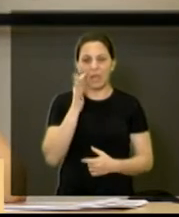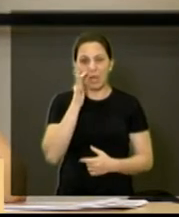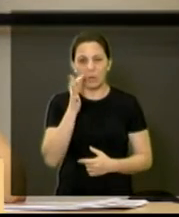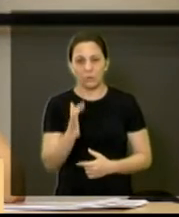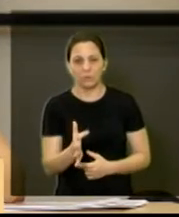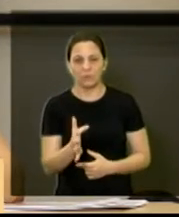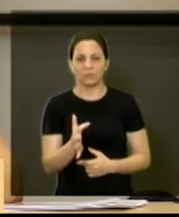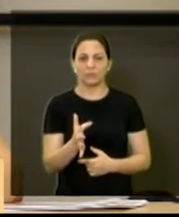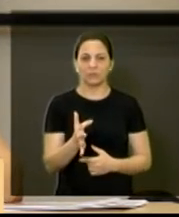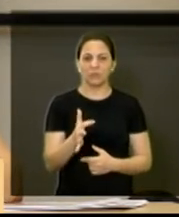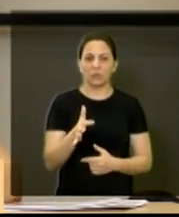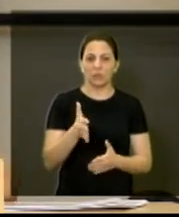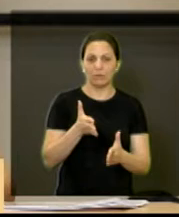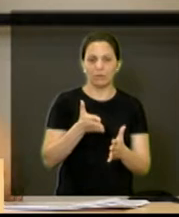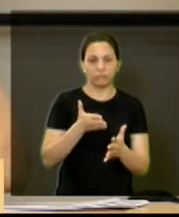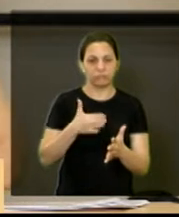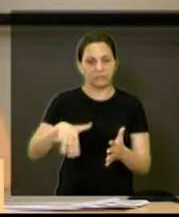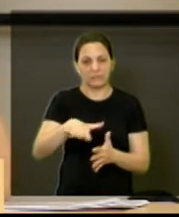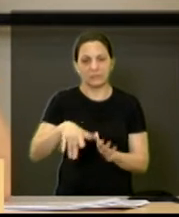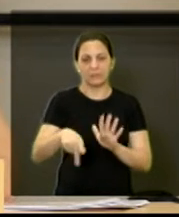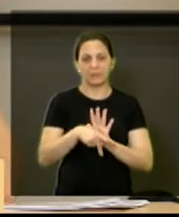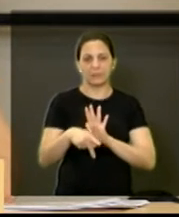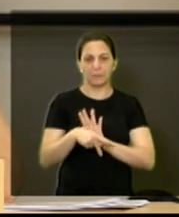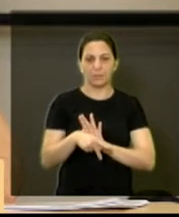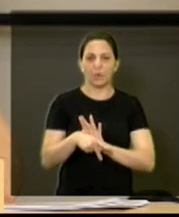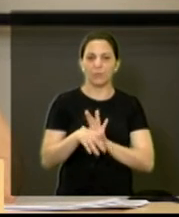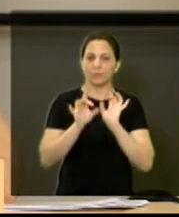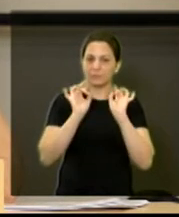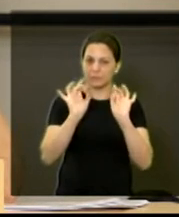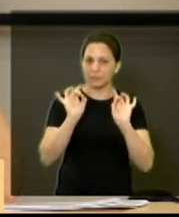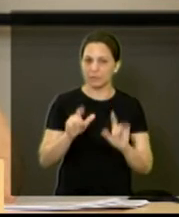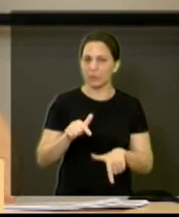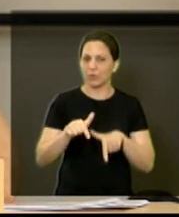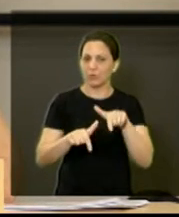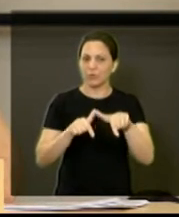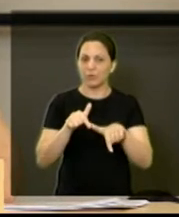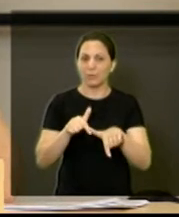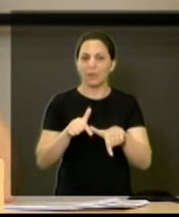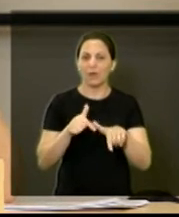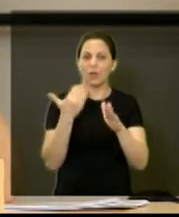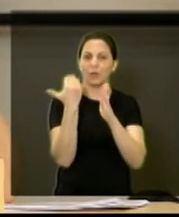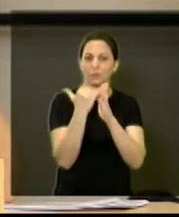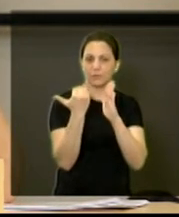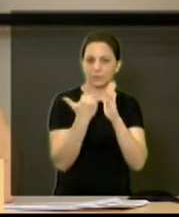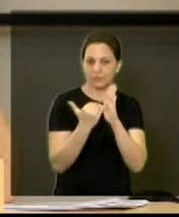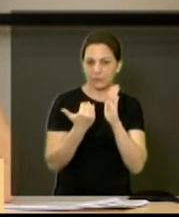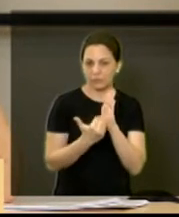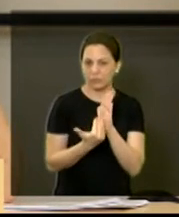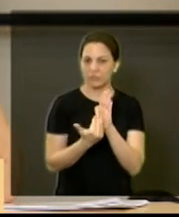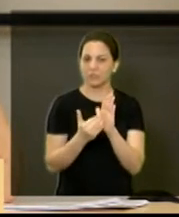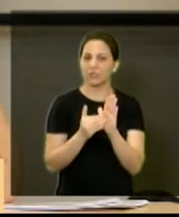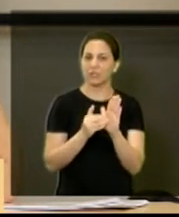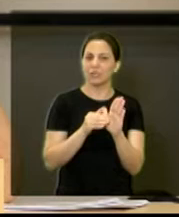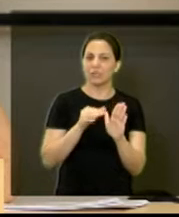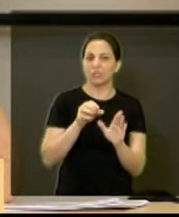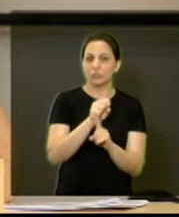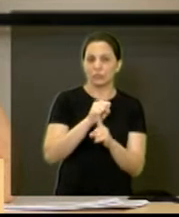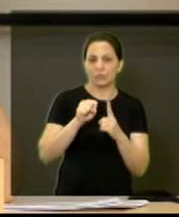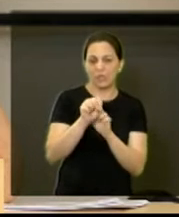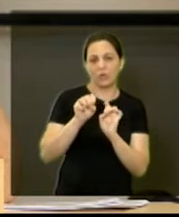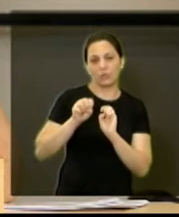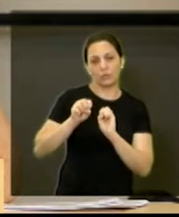desse segmento, o trabalho de medidas sócio-educativas, que são